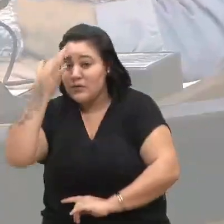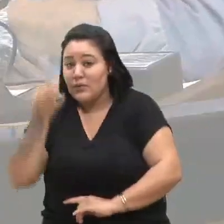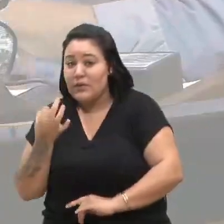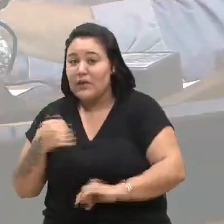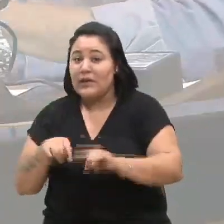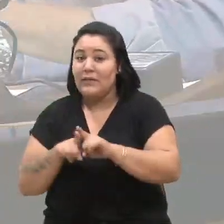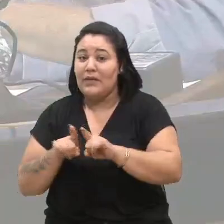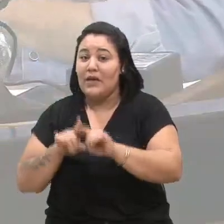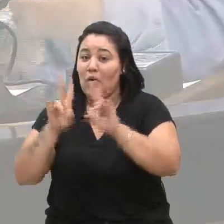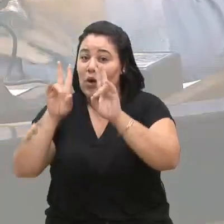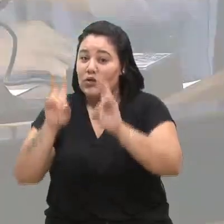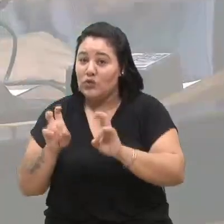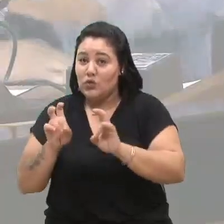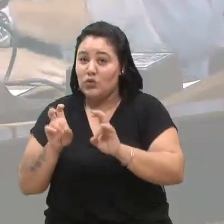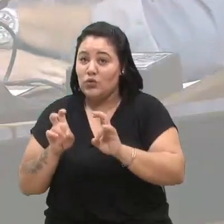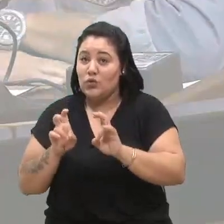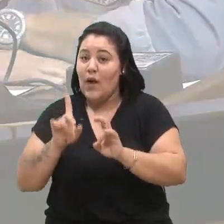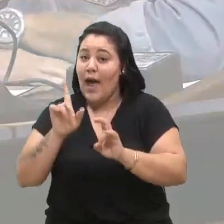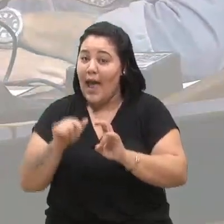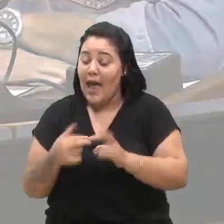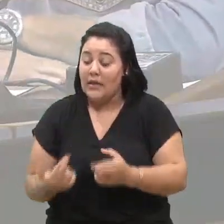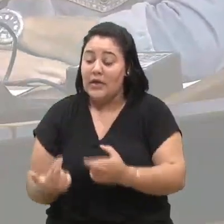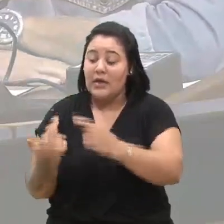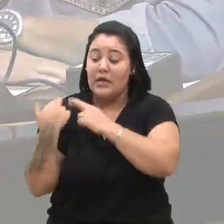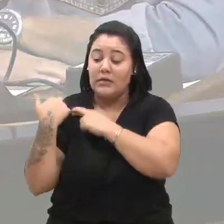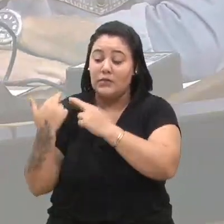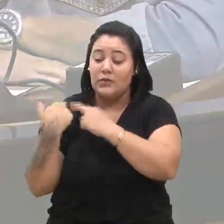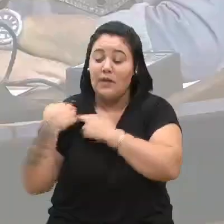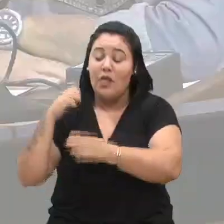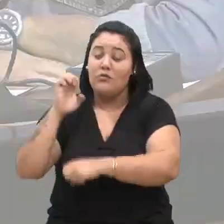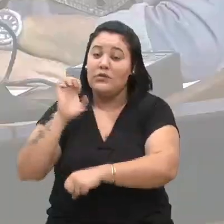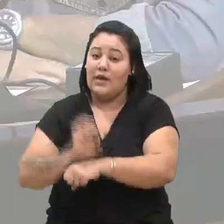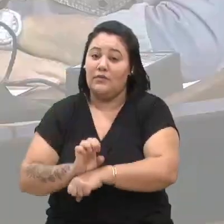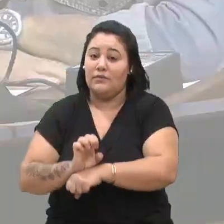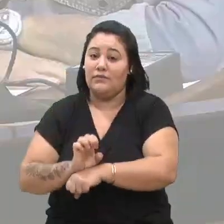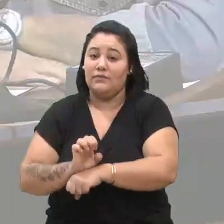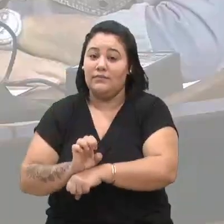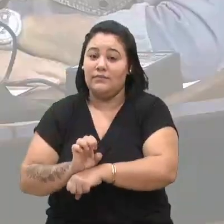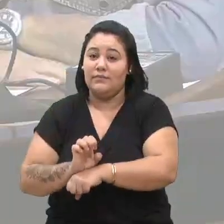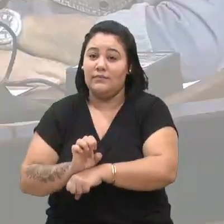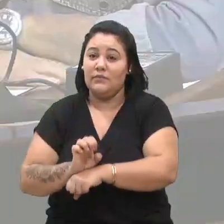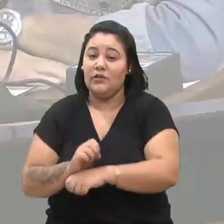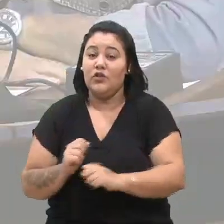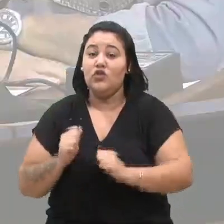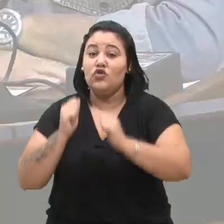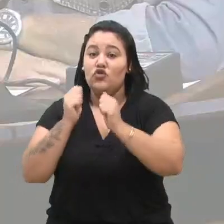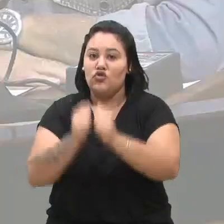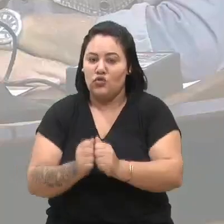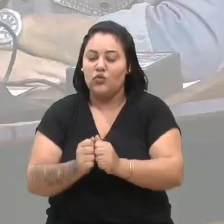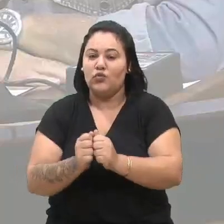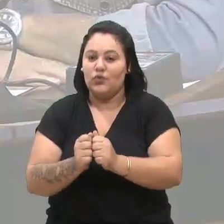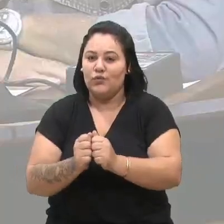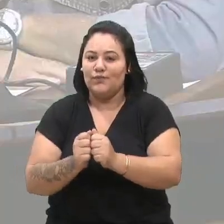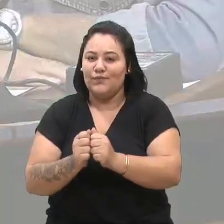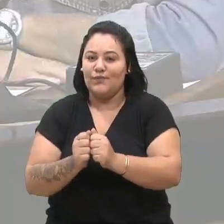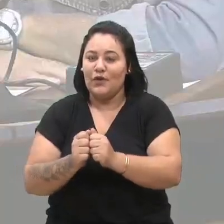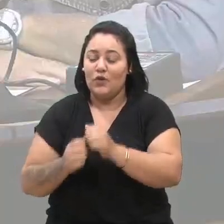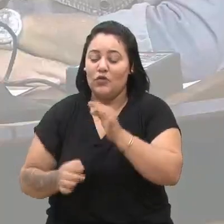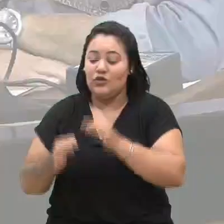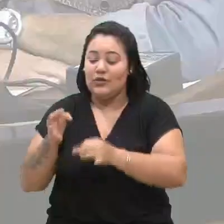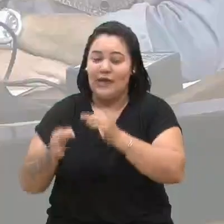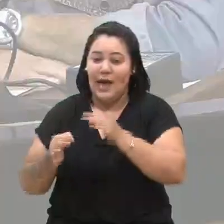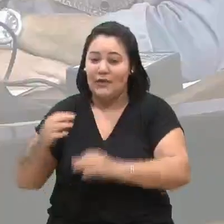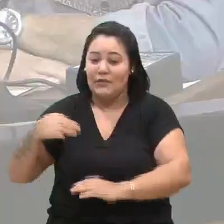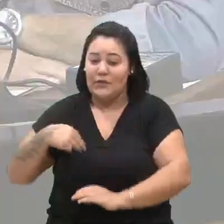tema é um tema de responsabilidade do Estado, juntamente com a esfera do Judiciário, Ministério